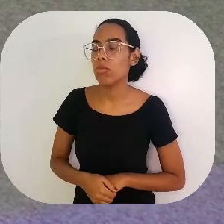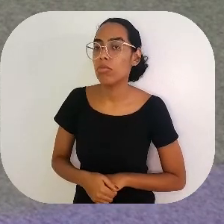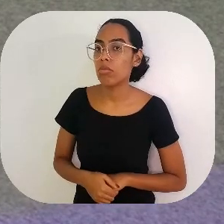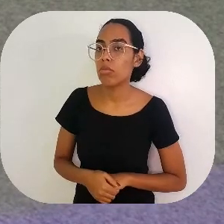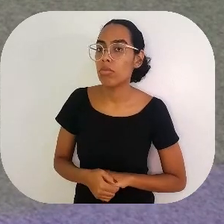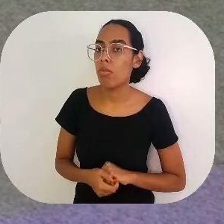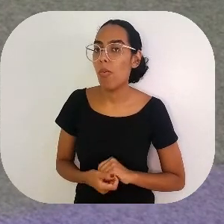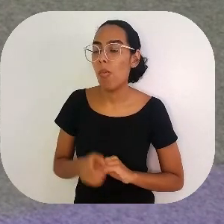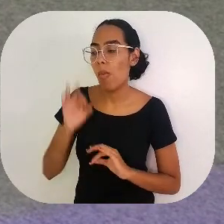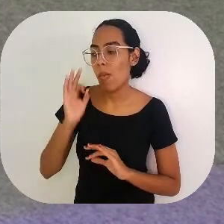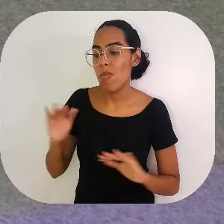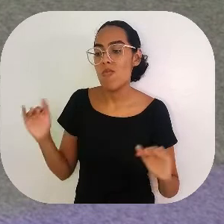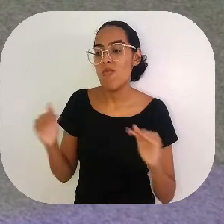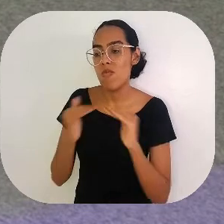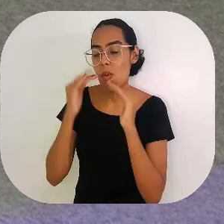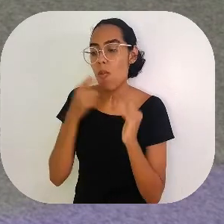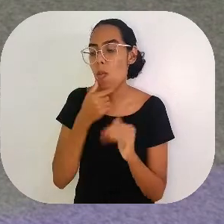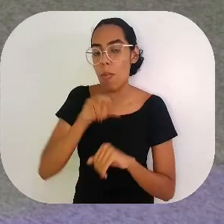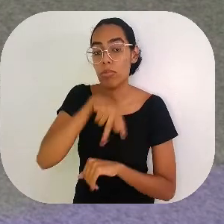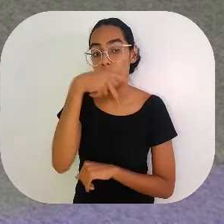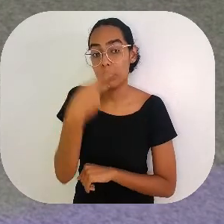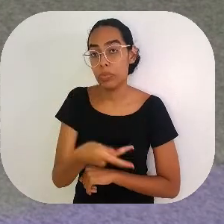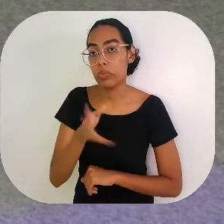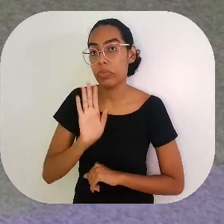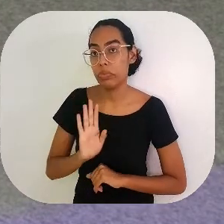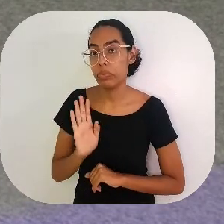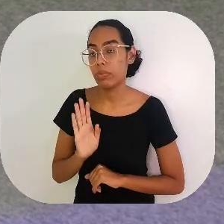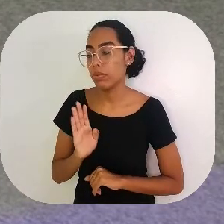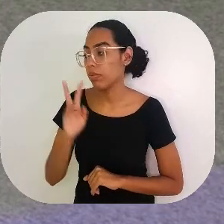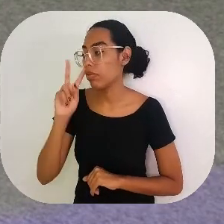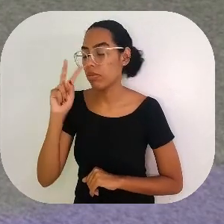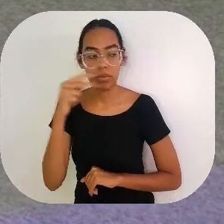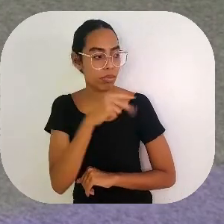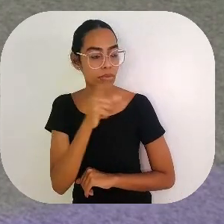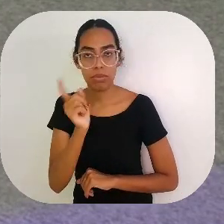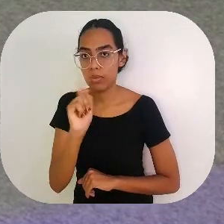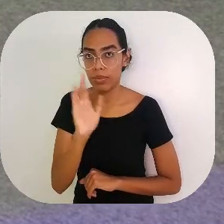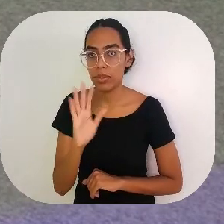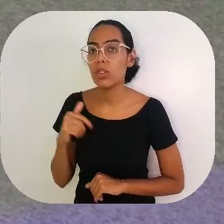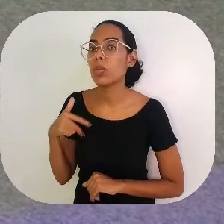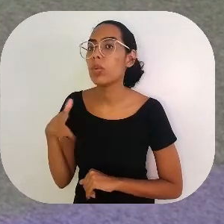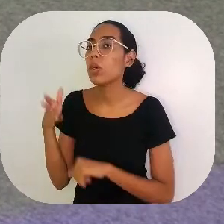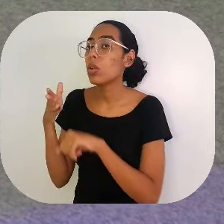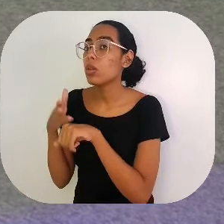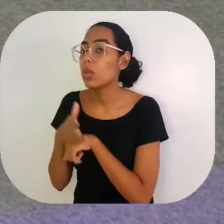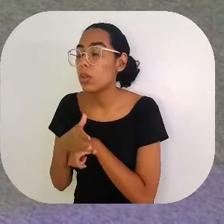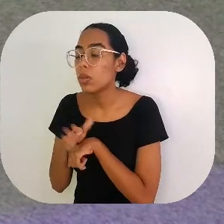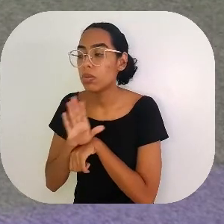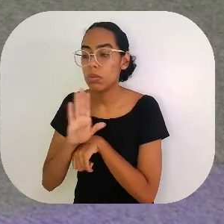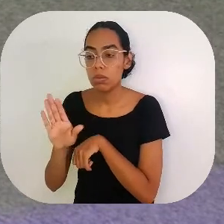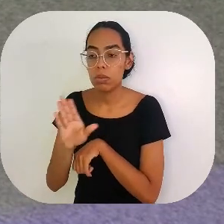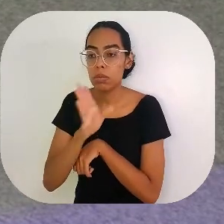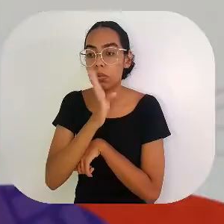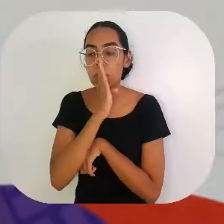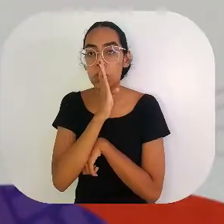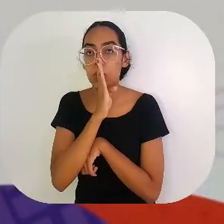Dito e feito, o rapaz caiu. O padre nem quis olhar pra trás. Entrou e não